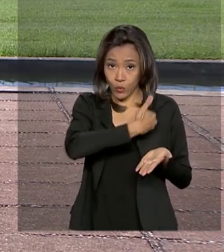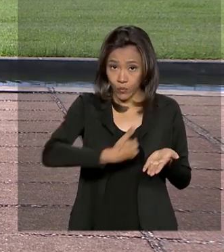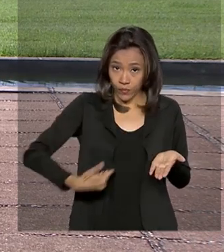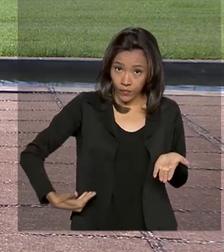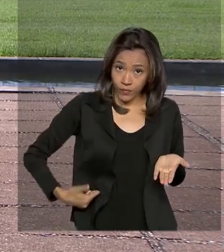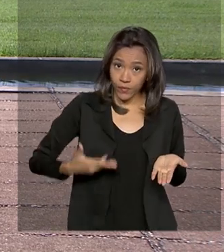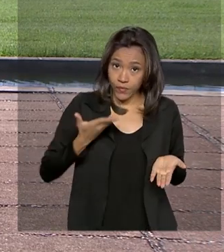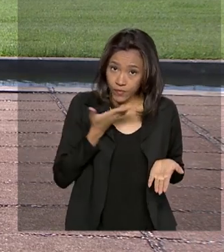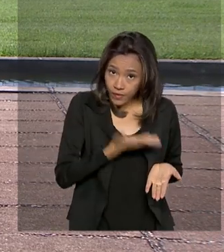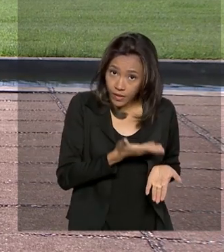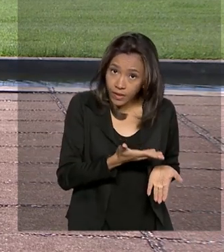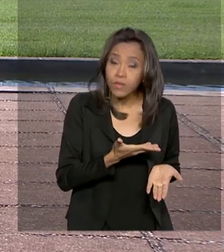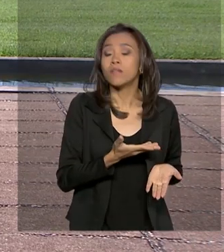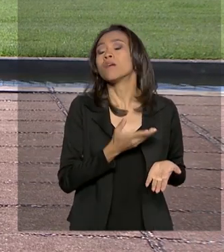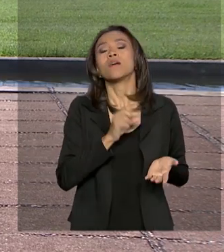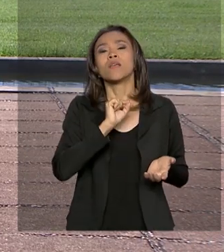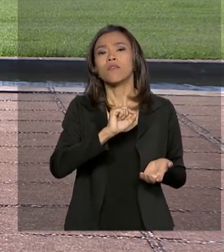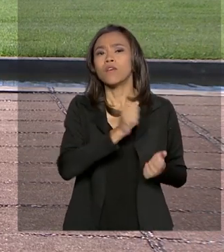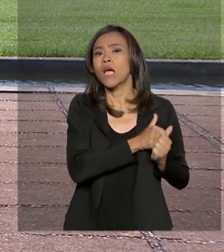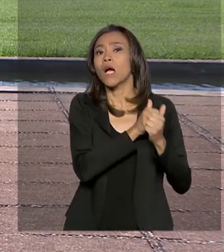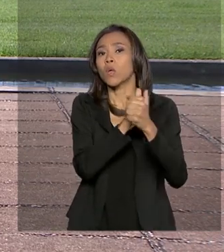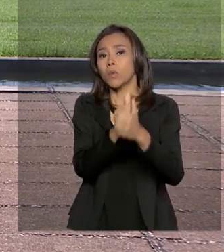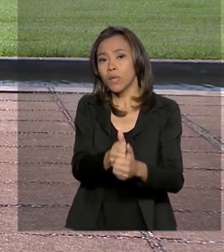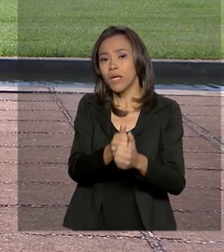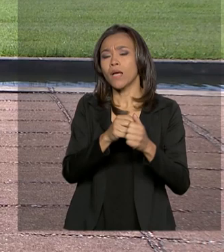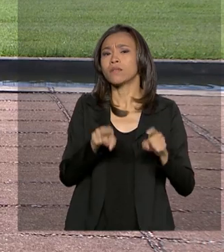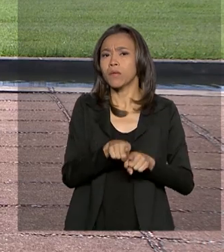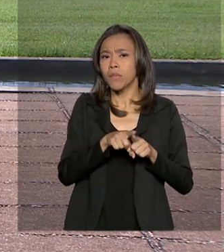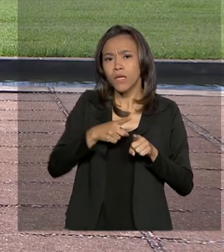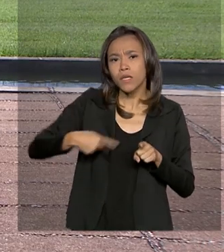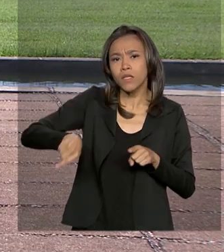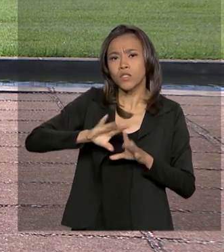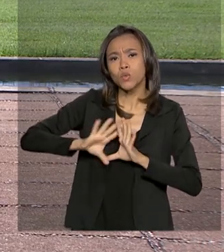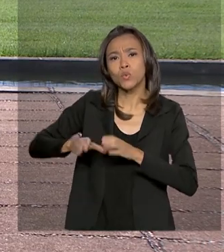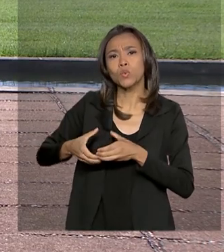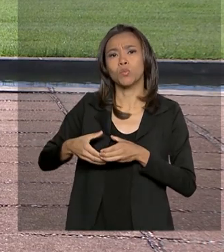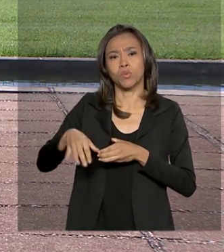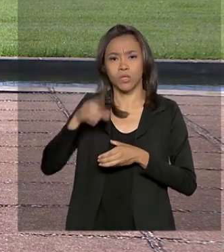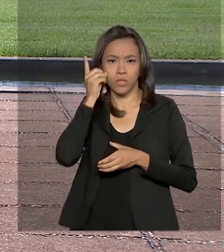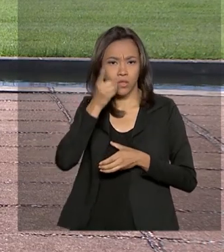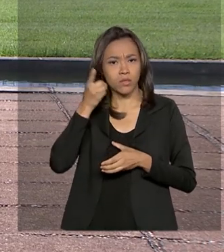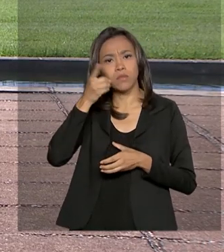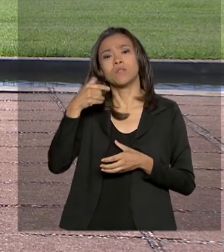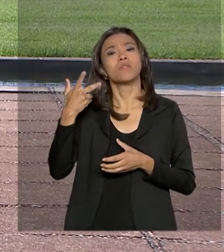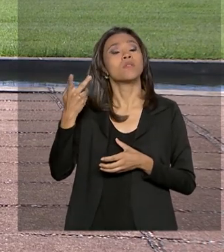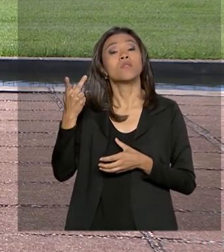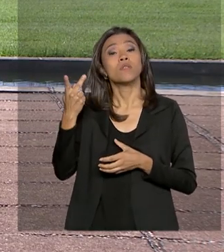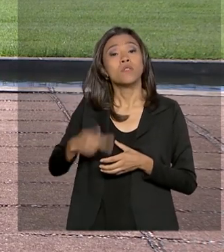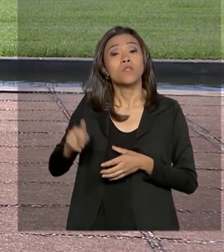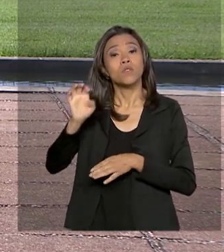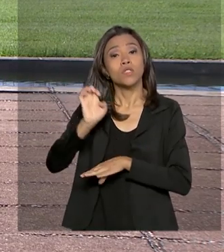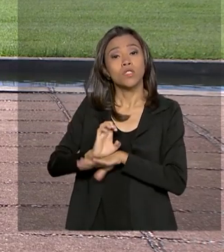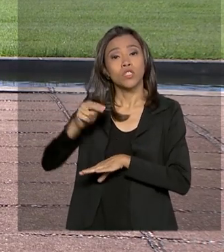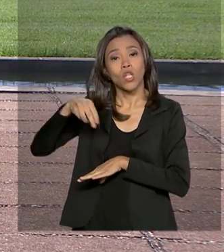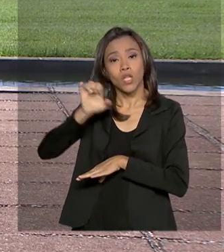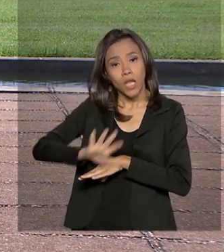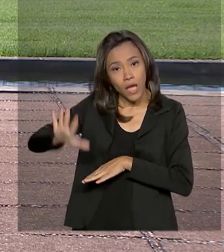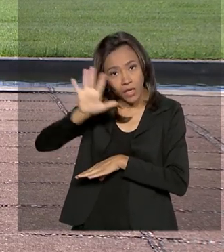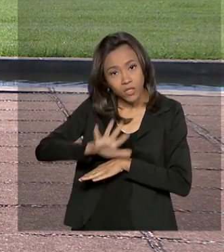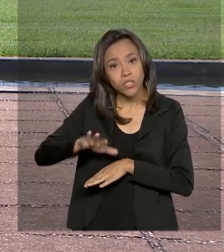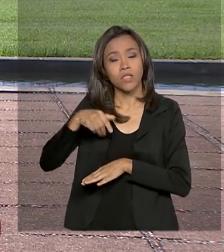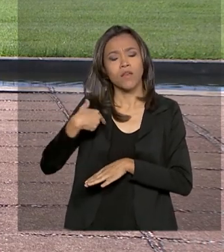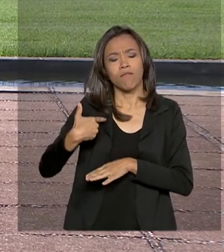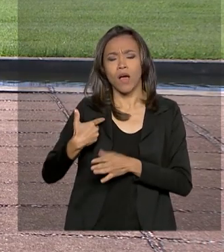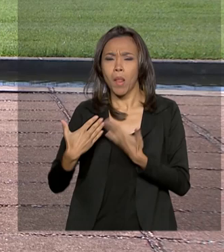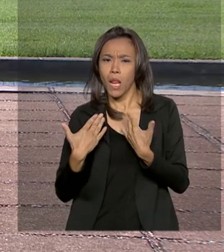Eduardo Ramos, que veio pra cá acompanhado de parlamentares do Nordeste. O ministro Ramos faz a interlocução entre o